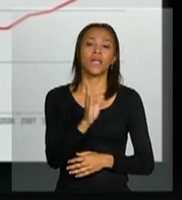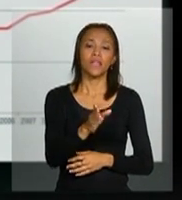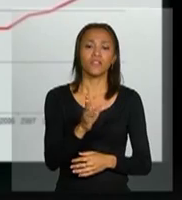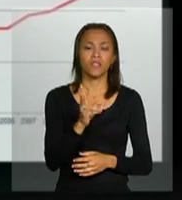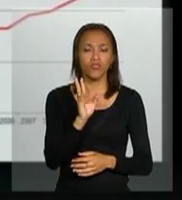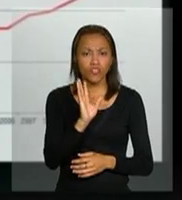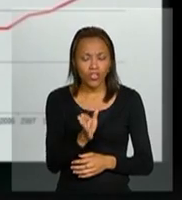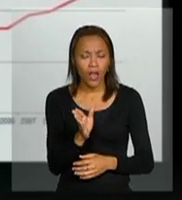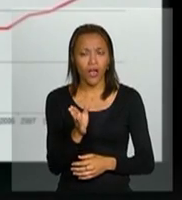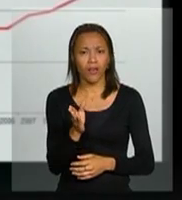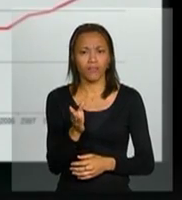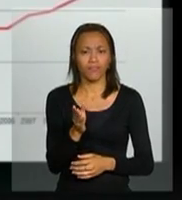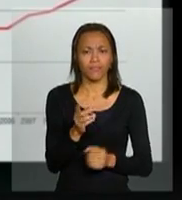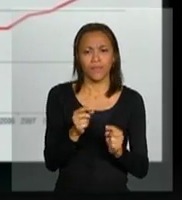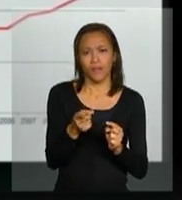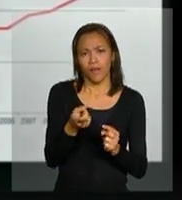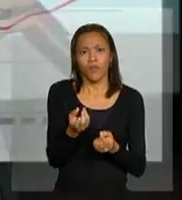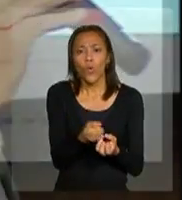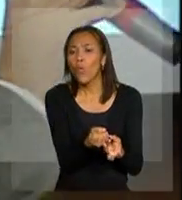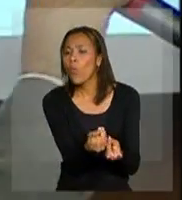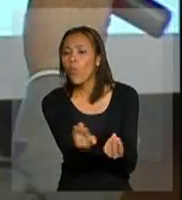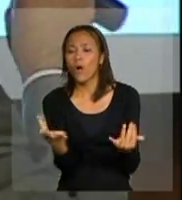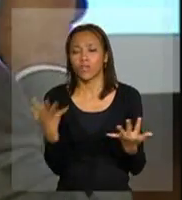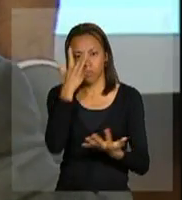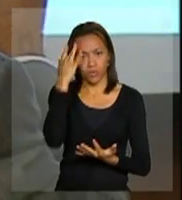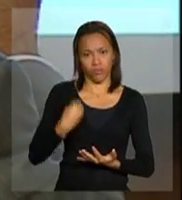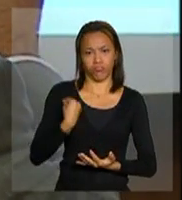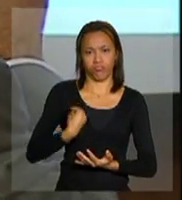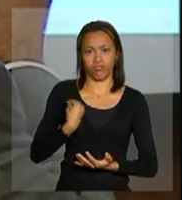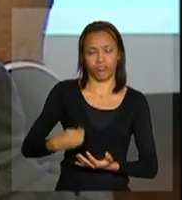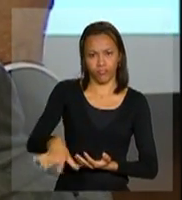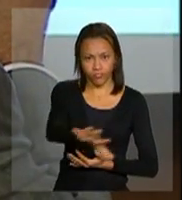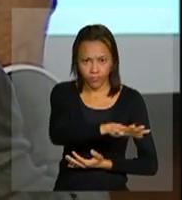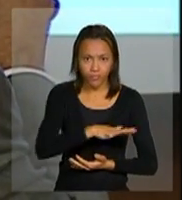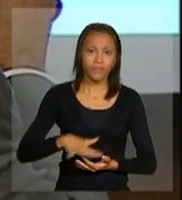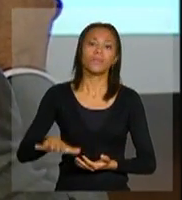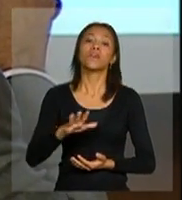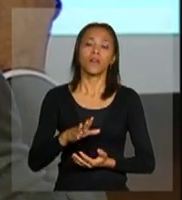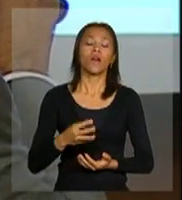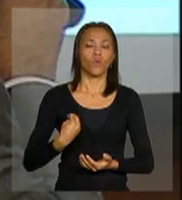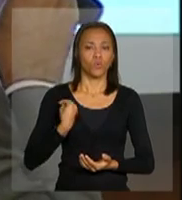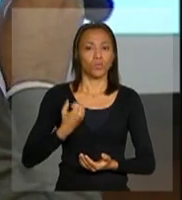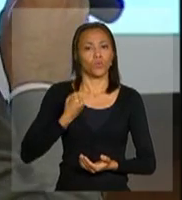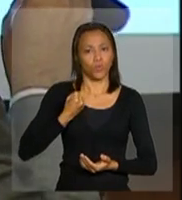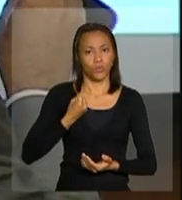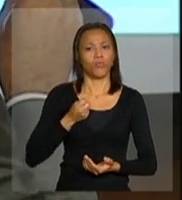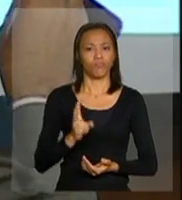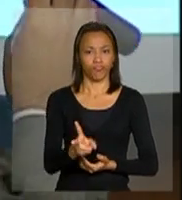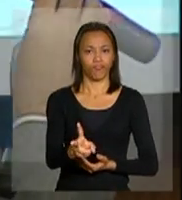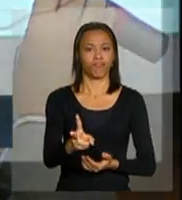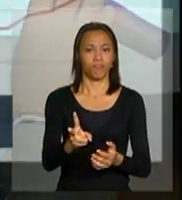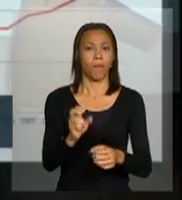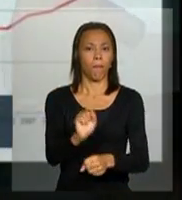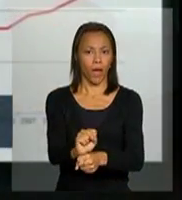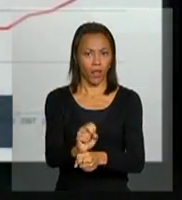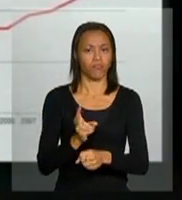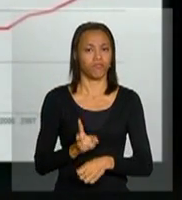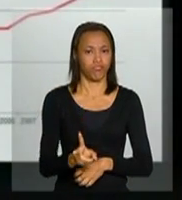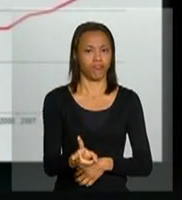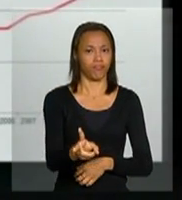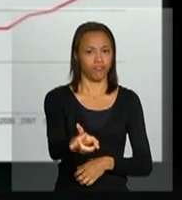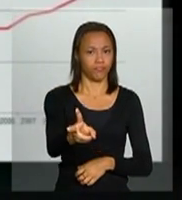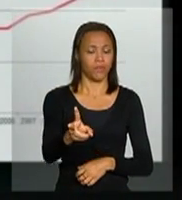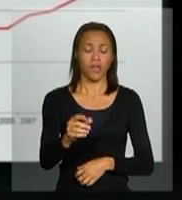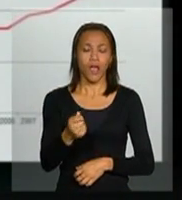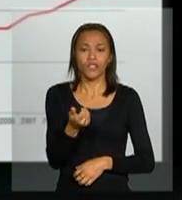por taxa populacional, ele se mantém, nos últimos anos, praticamente estável. Nós não temos esse dado aqui,